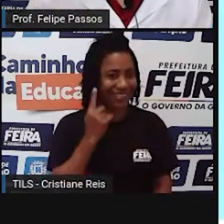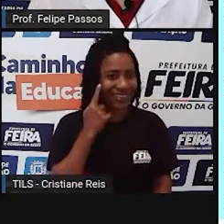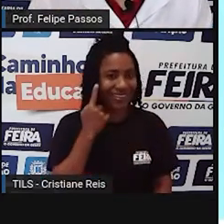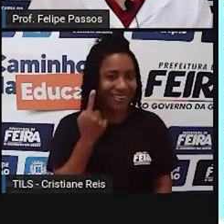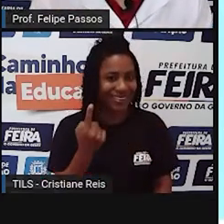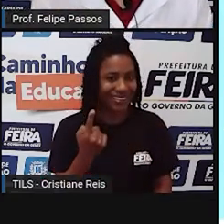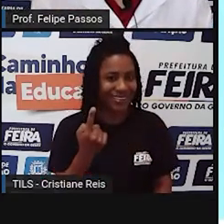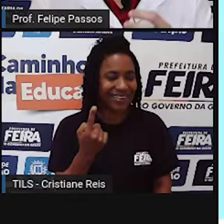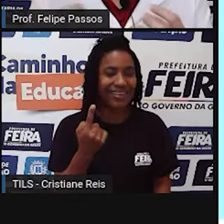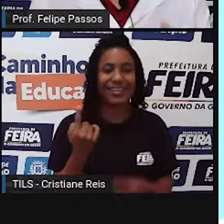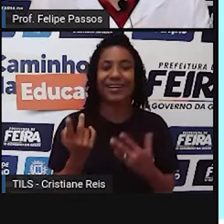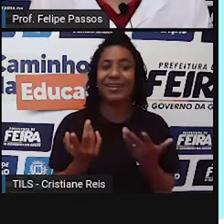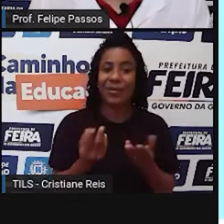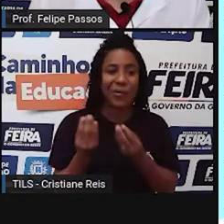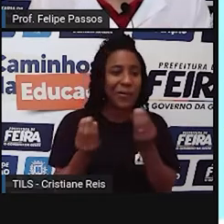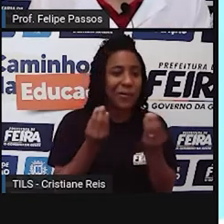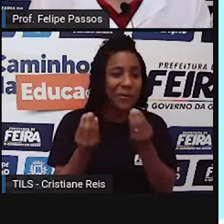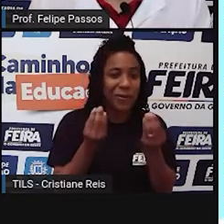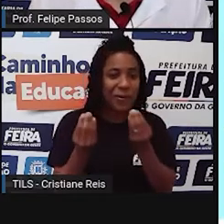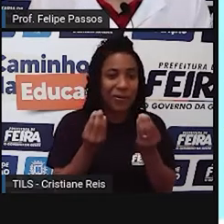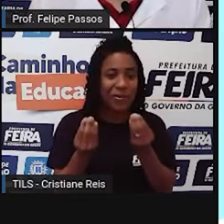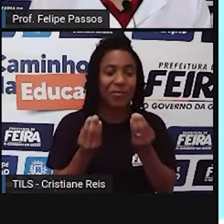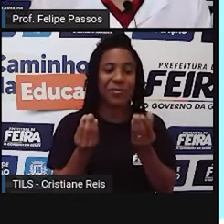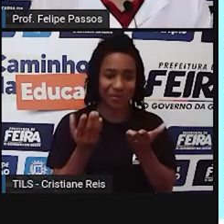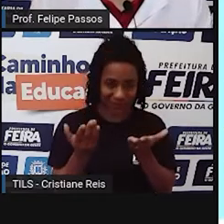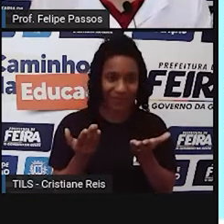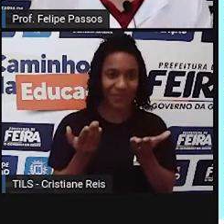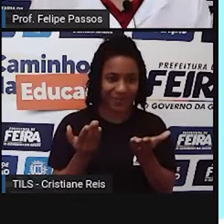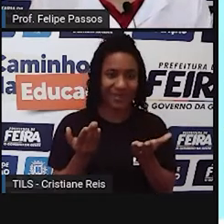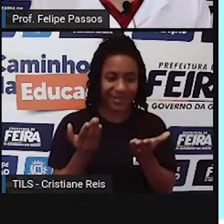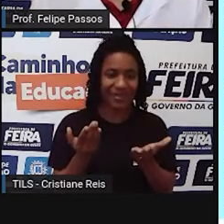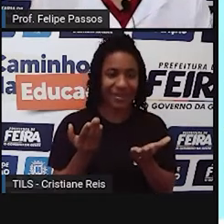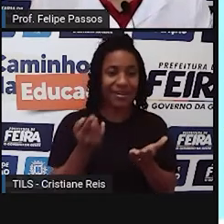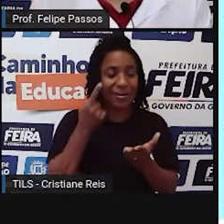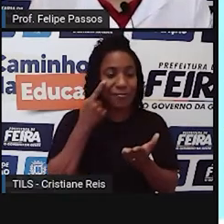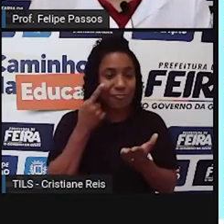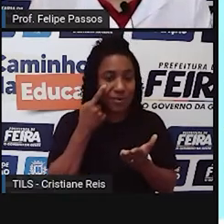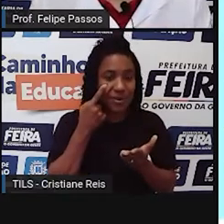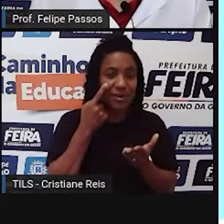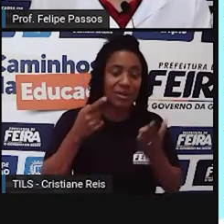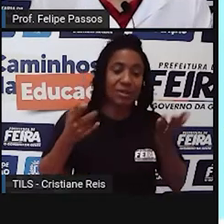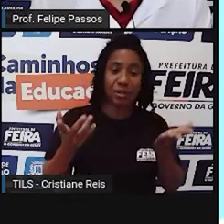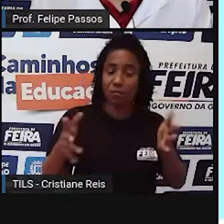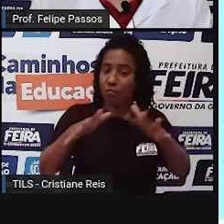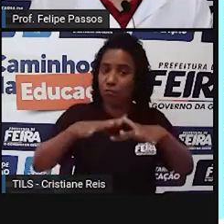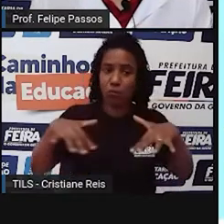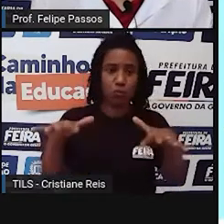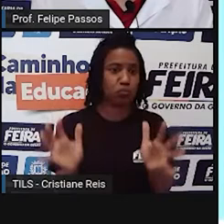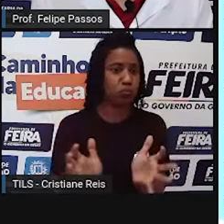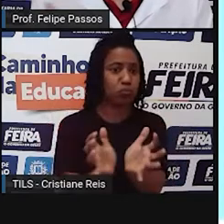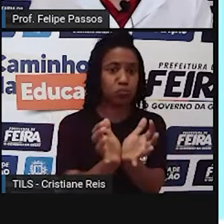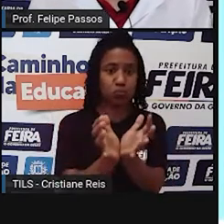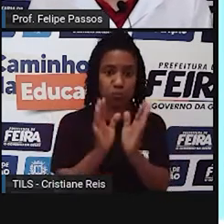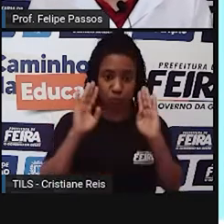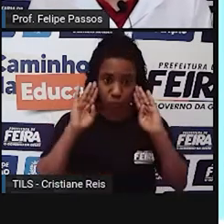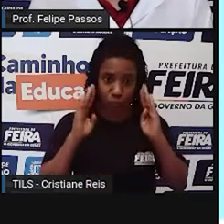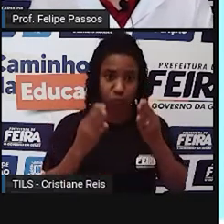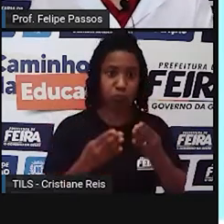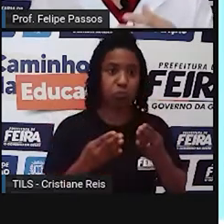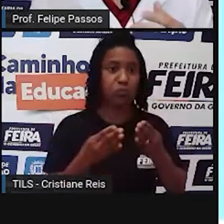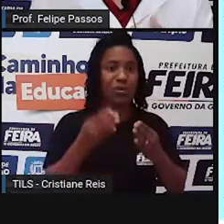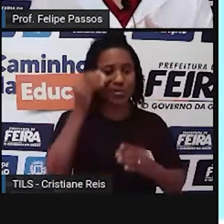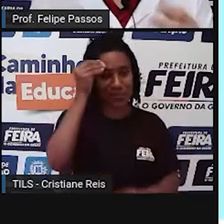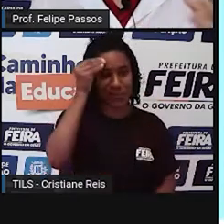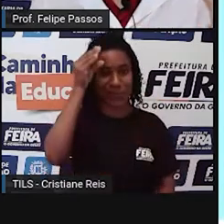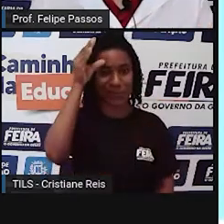entender como que você vai executar alguma coisa. Isso geralmente está associado a um campo do conhecimento. Então, existem tecnologias